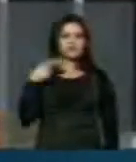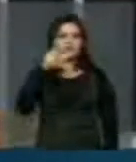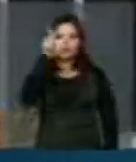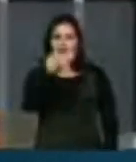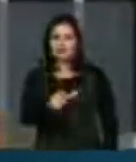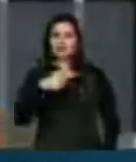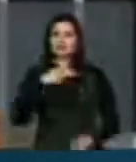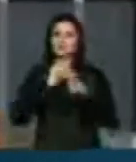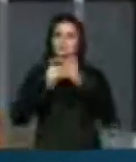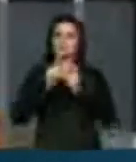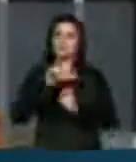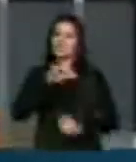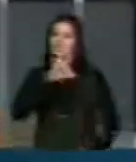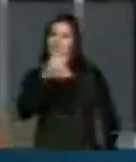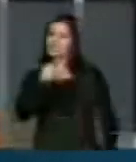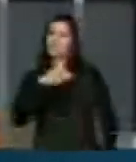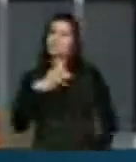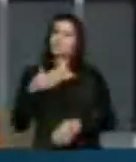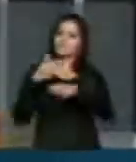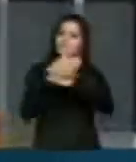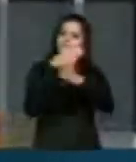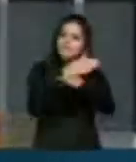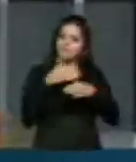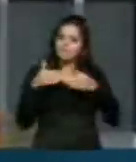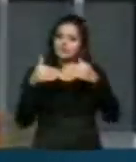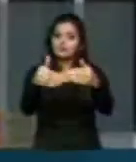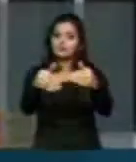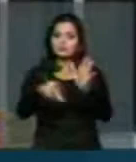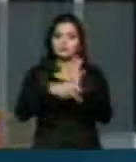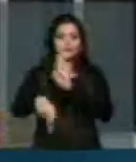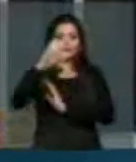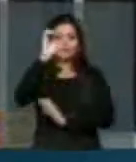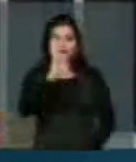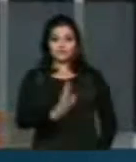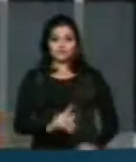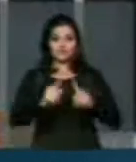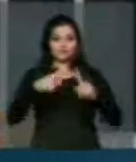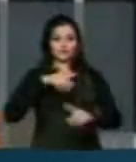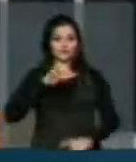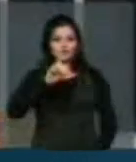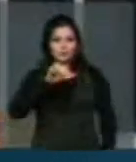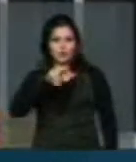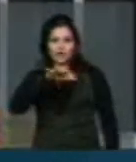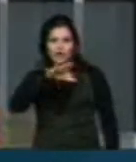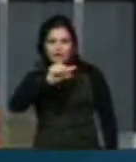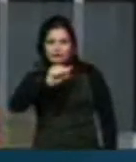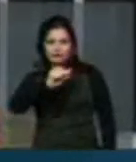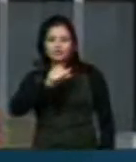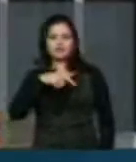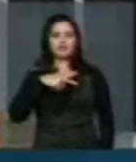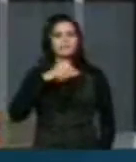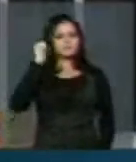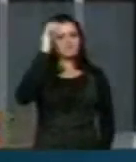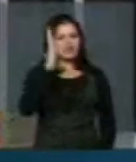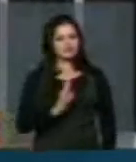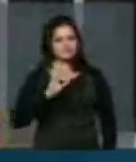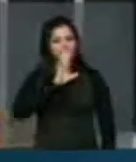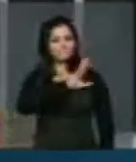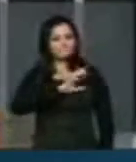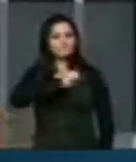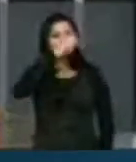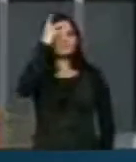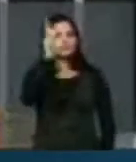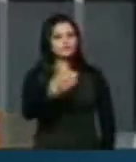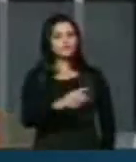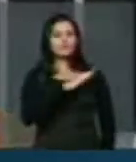gestão por vários órgãos desse país, mas, essencialmente, foi um democrata, um brasileiro, uma pessoa que vai fazer